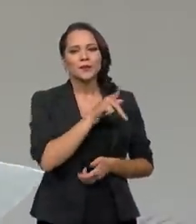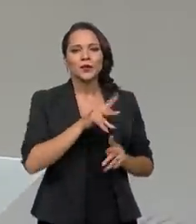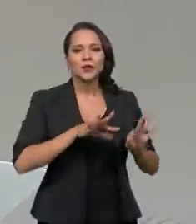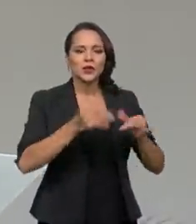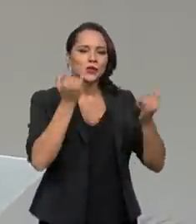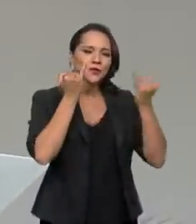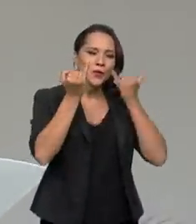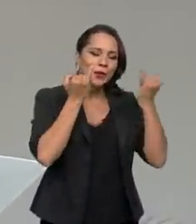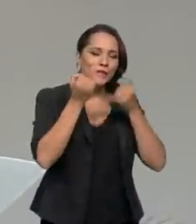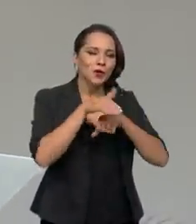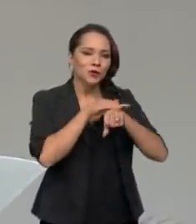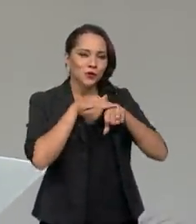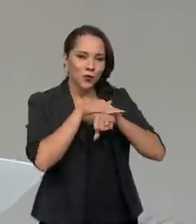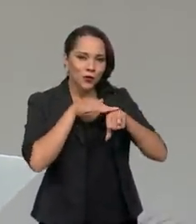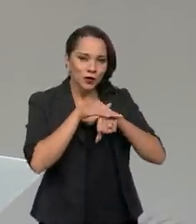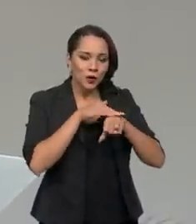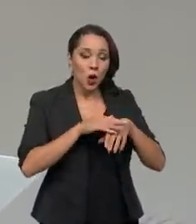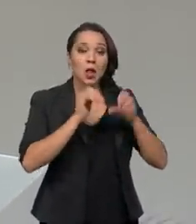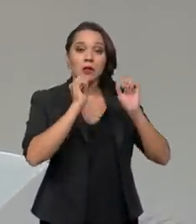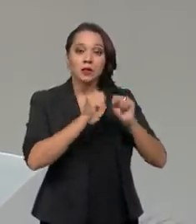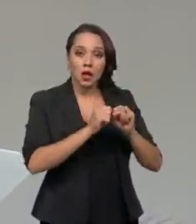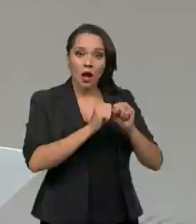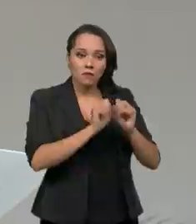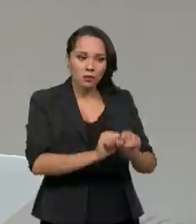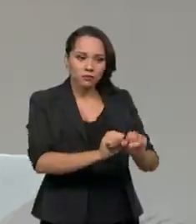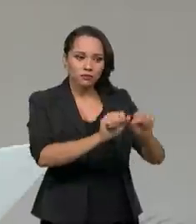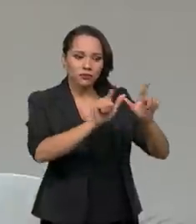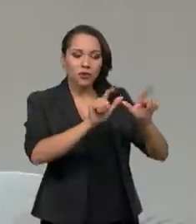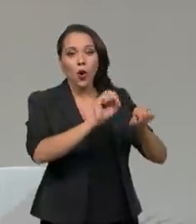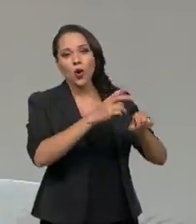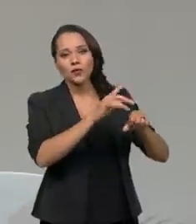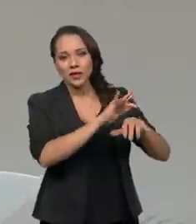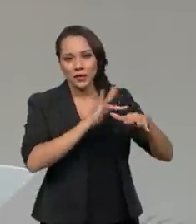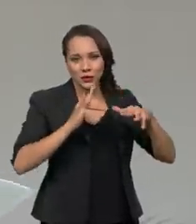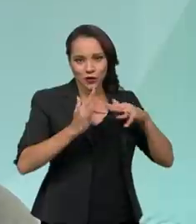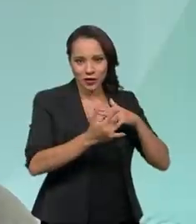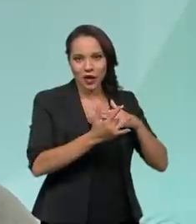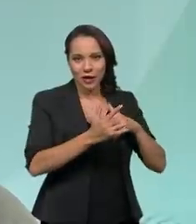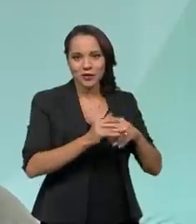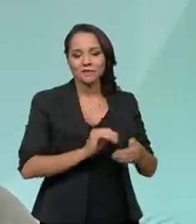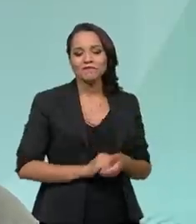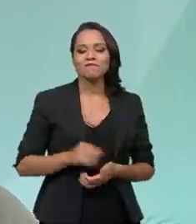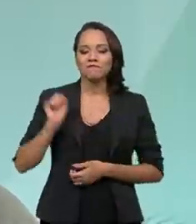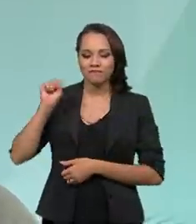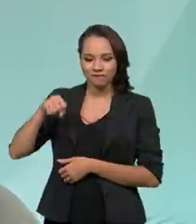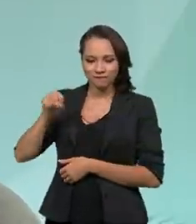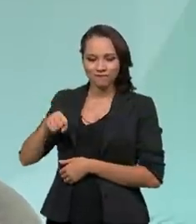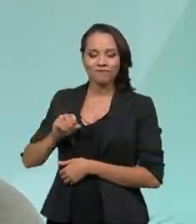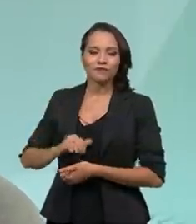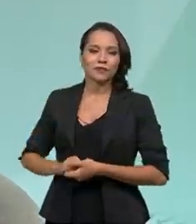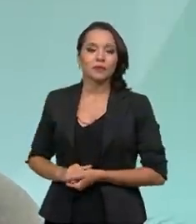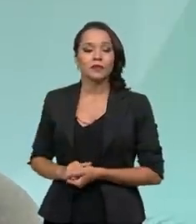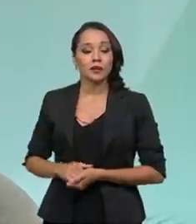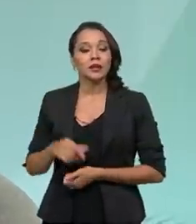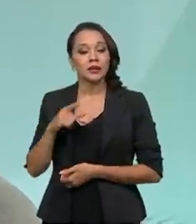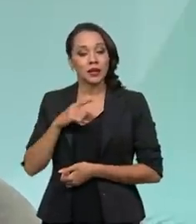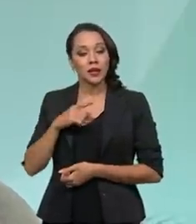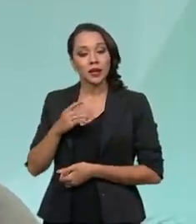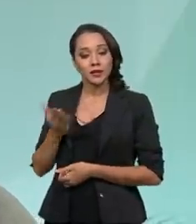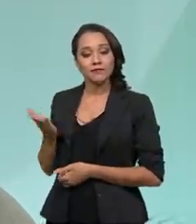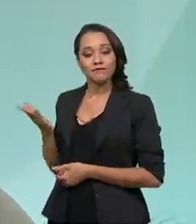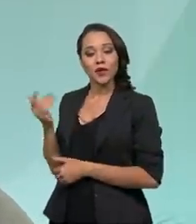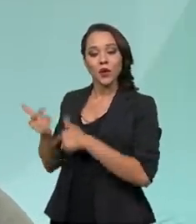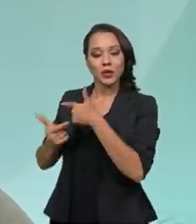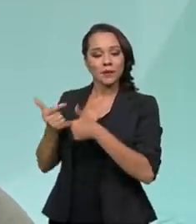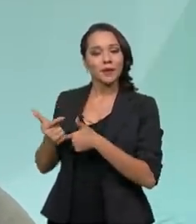informações que nós conversamos podem ser encontradas nas redes sociais da EBSER. Perfeitamente. Temos aí um